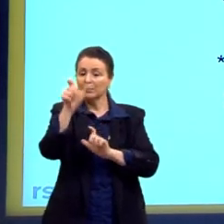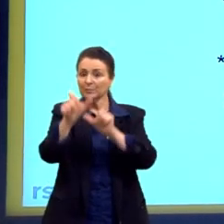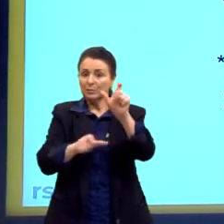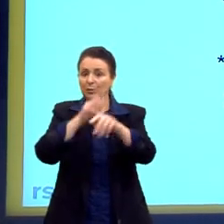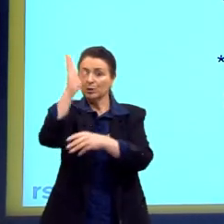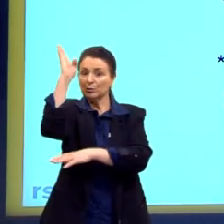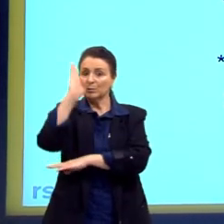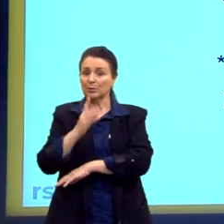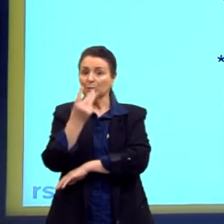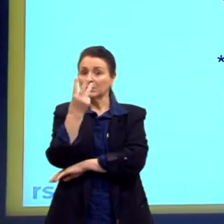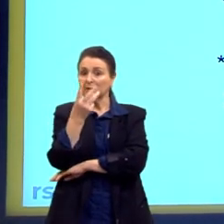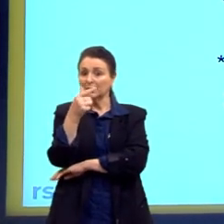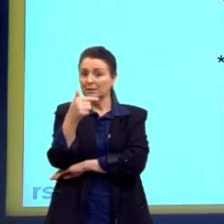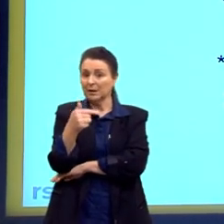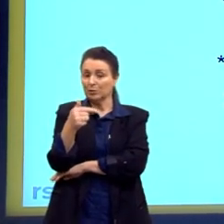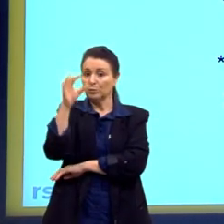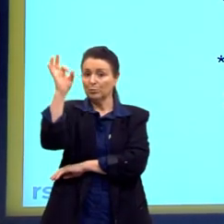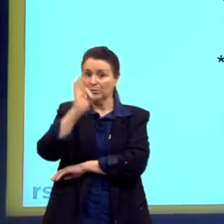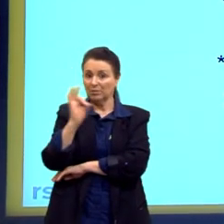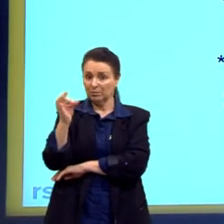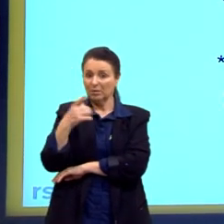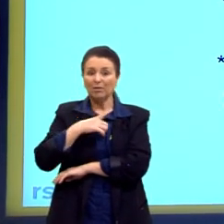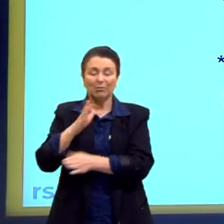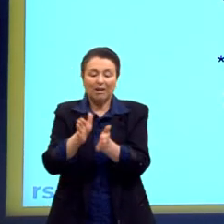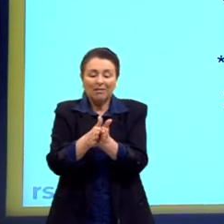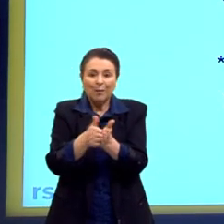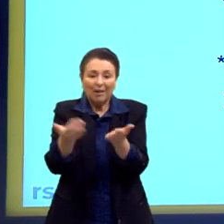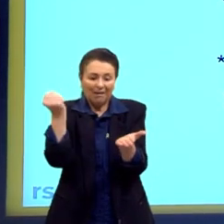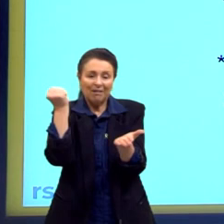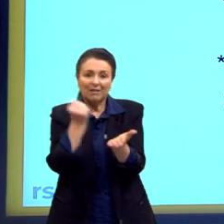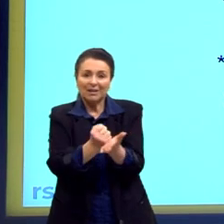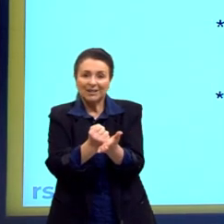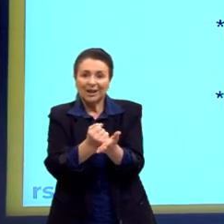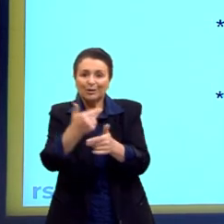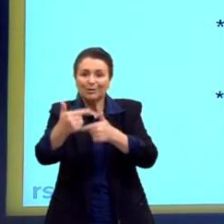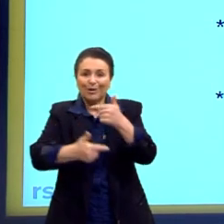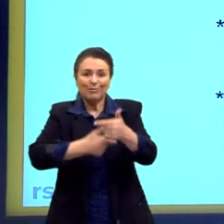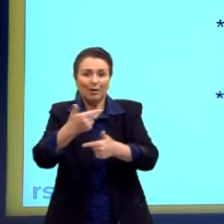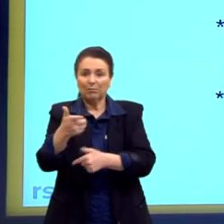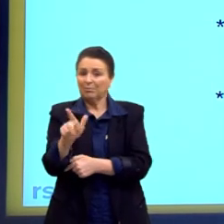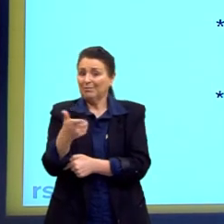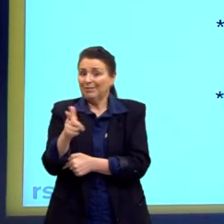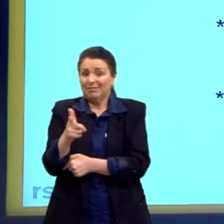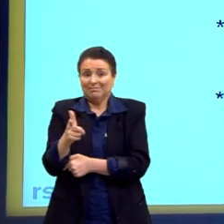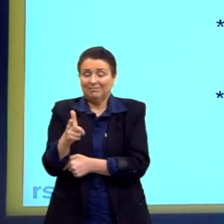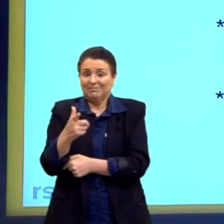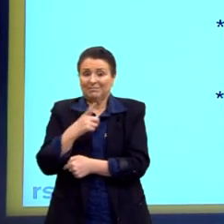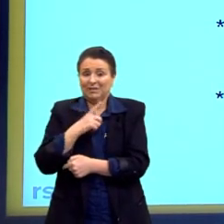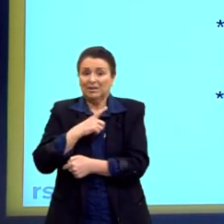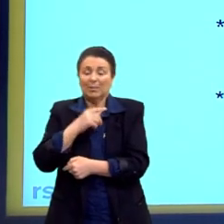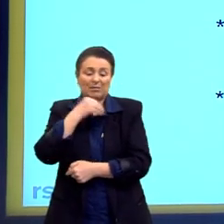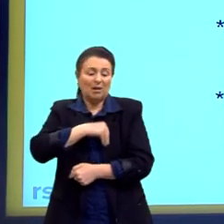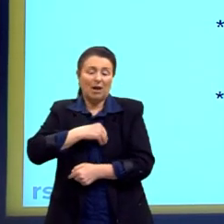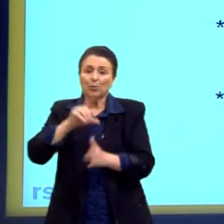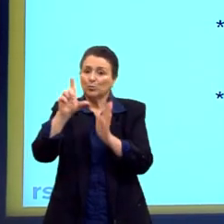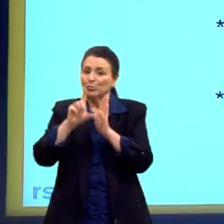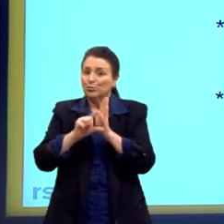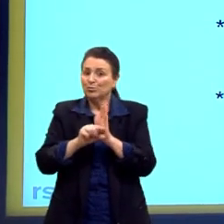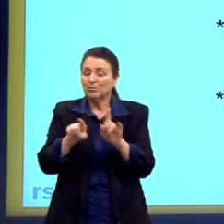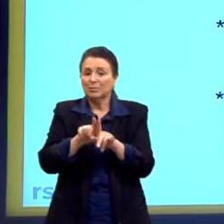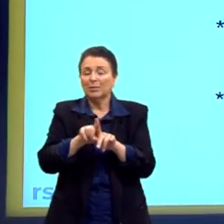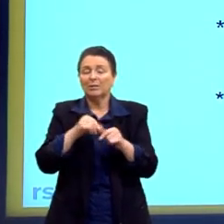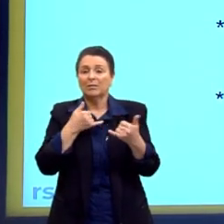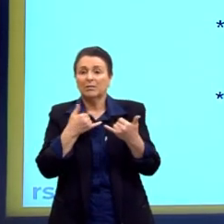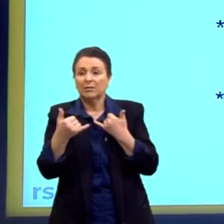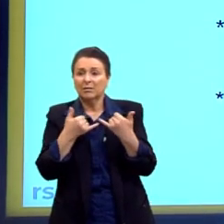37% eram trabalhadores sem carteira assinada no ano passado. São pessoas que passam a ganhar menos. Nós temos aqui, por